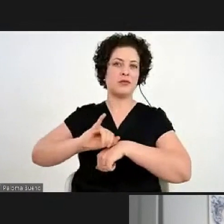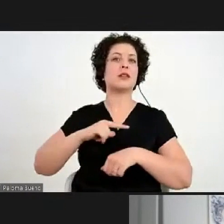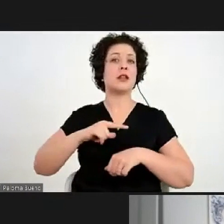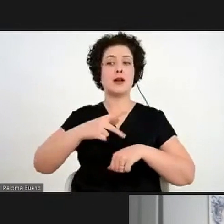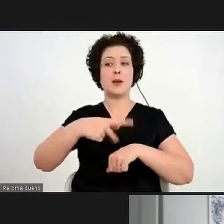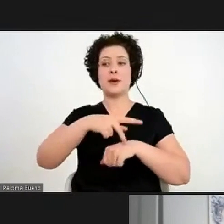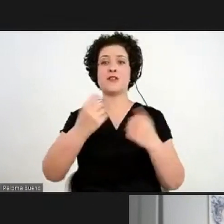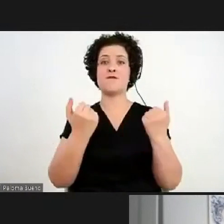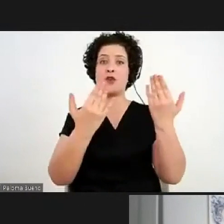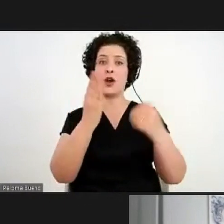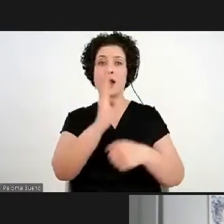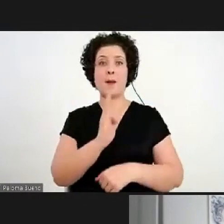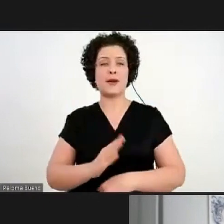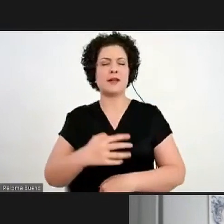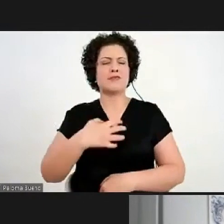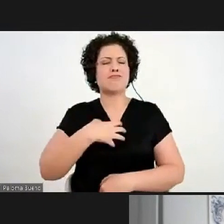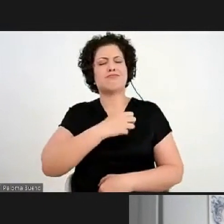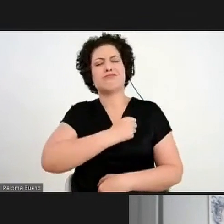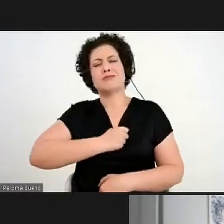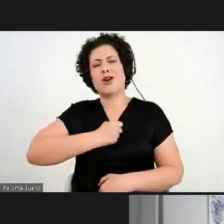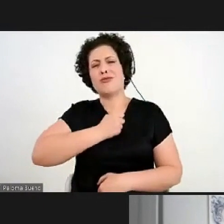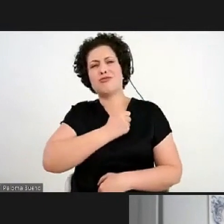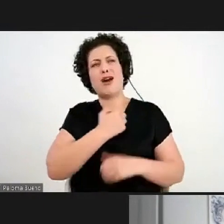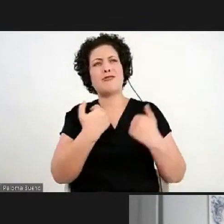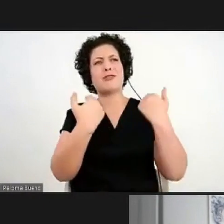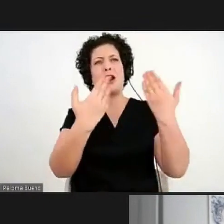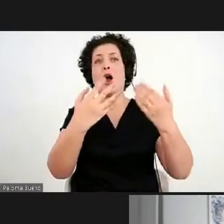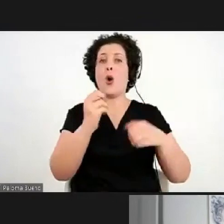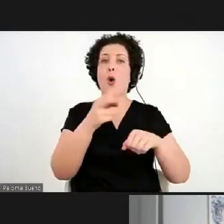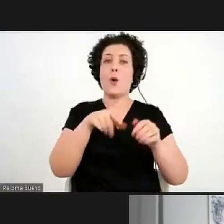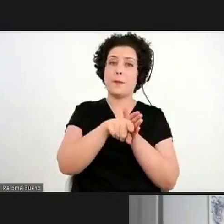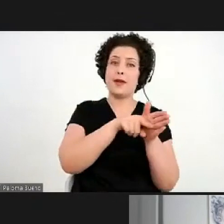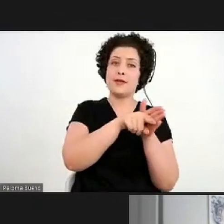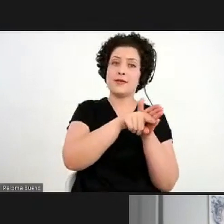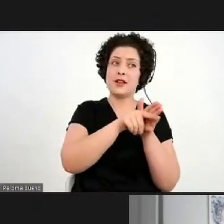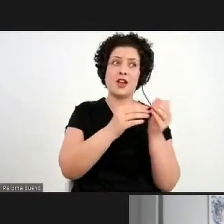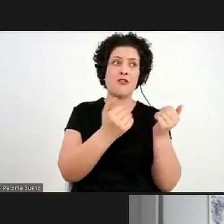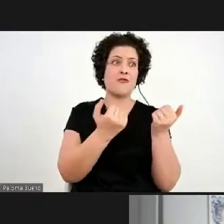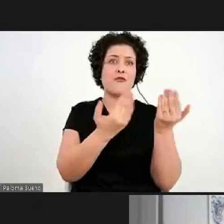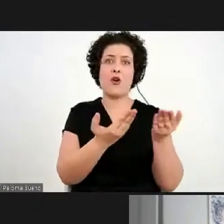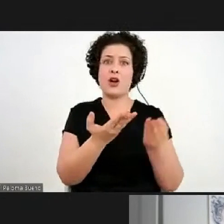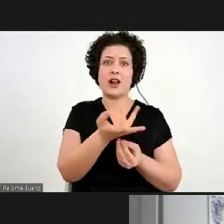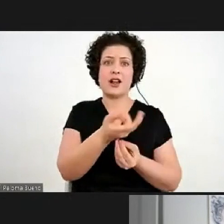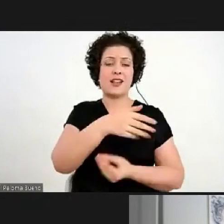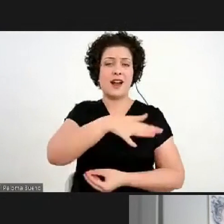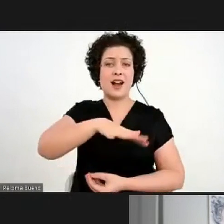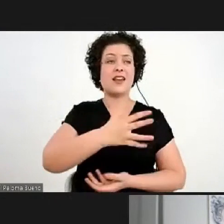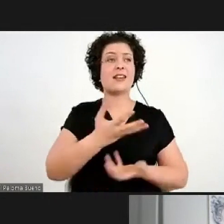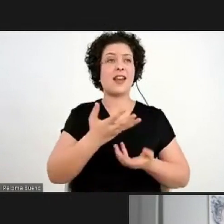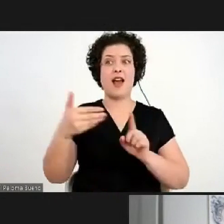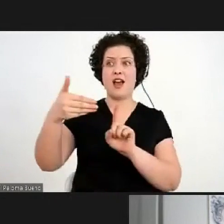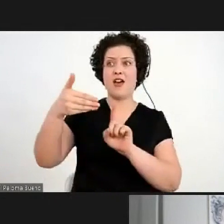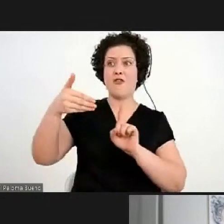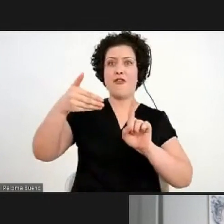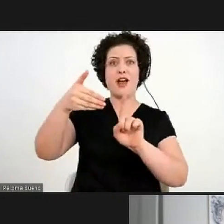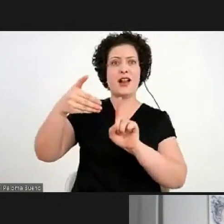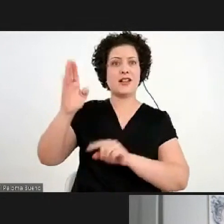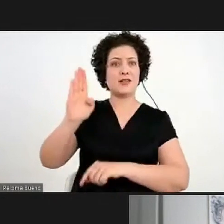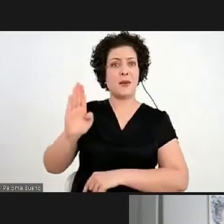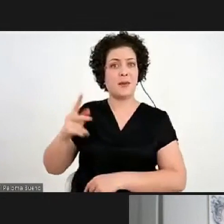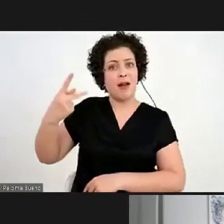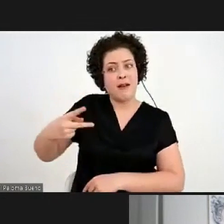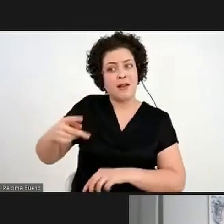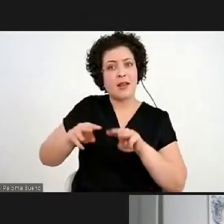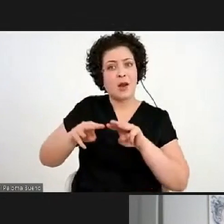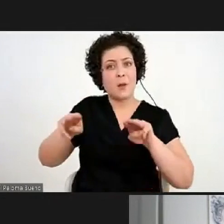brasileiros que sentem saudades ou que estão fazendo pesquisa nas artes e que querem ter referência sobre o museu e esses cursos,